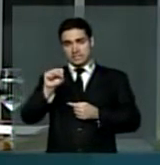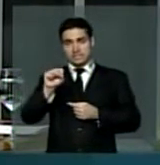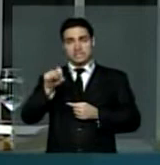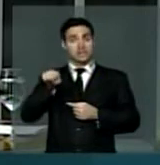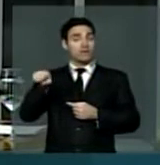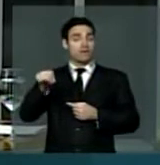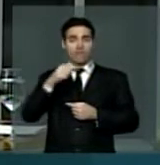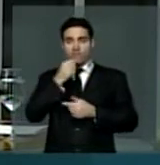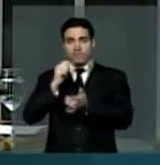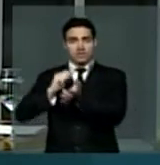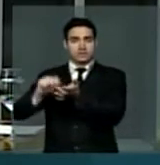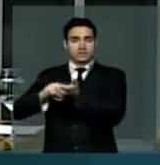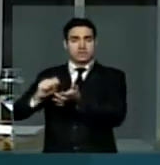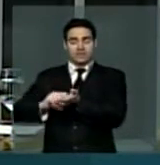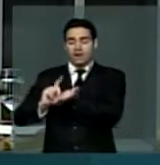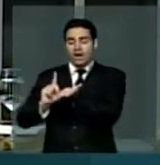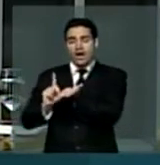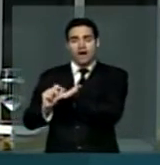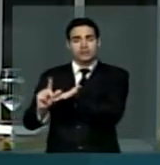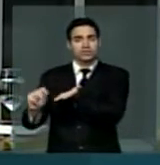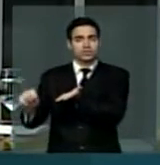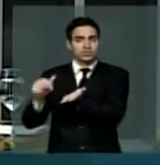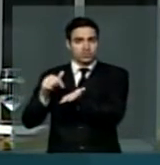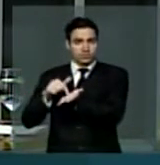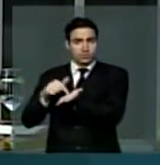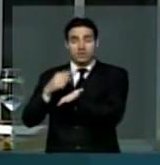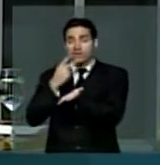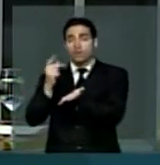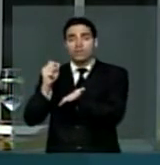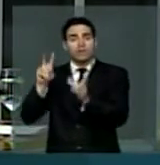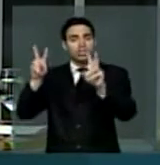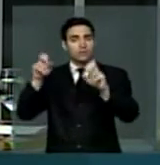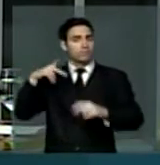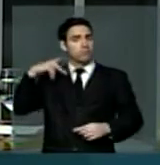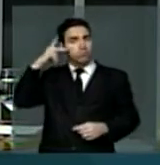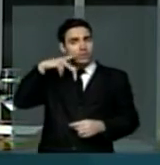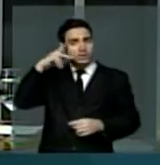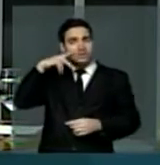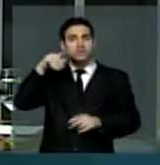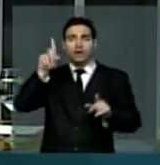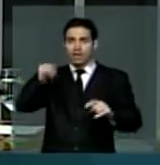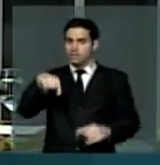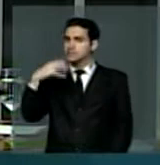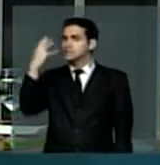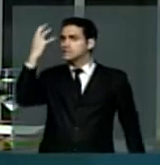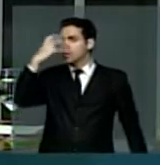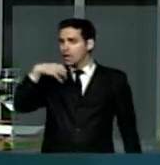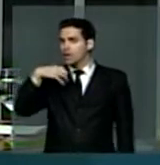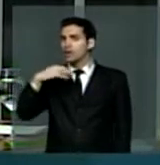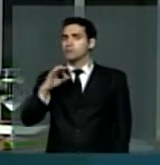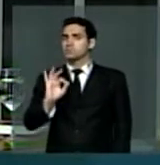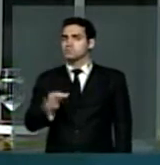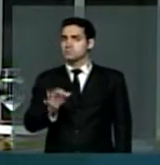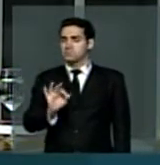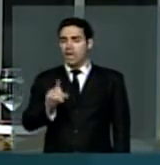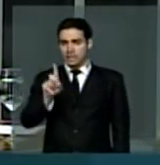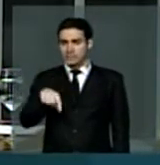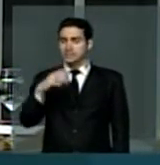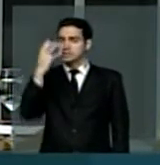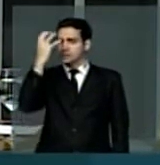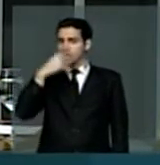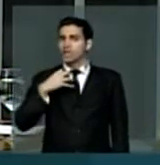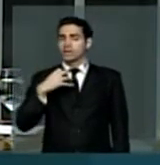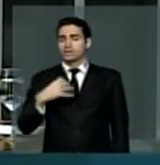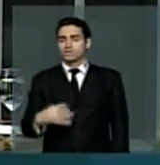escreve um artigo dizendo política é coisa séria, muito séria, muito séria.